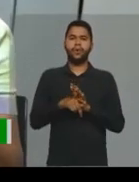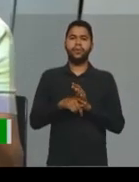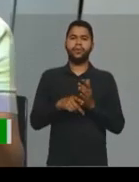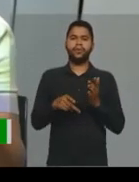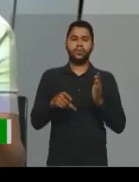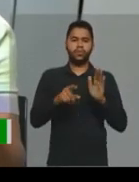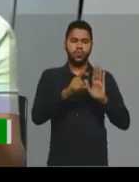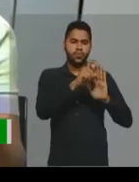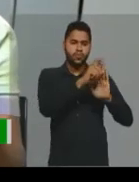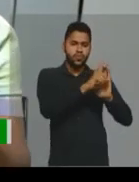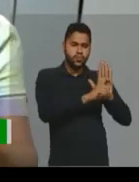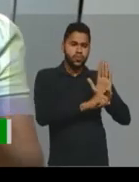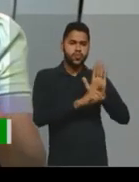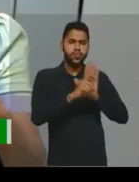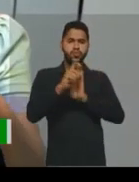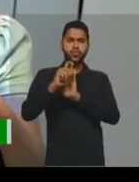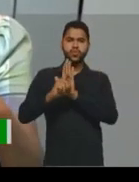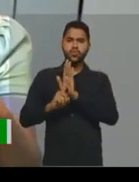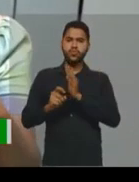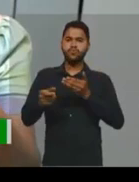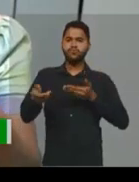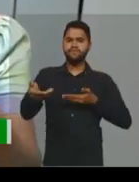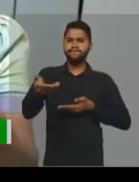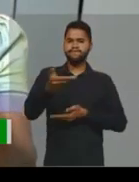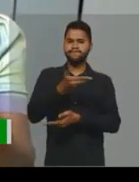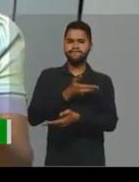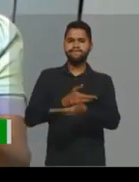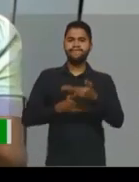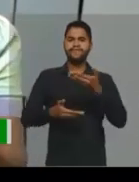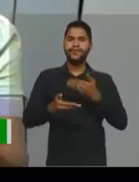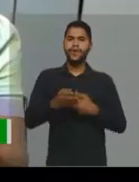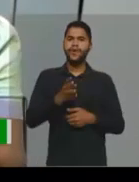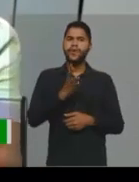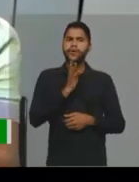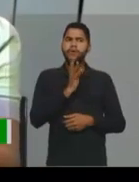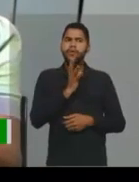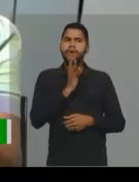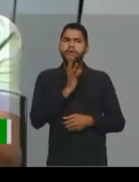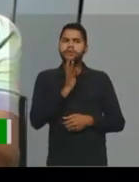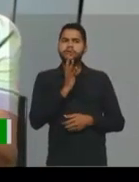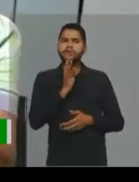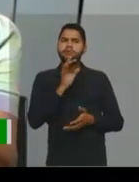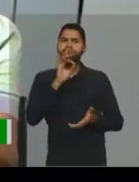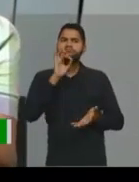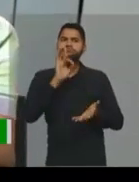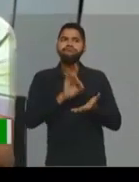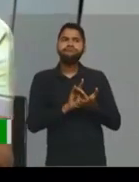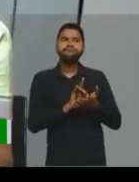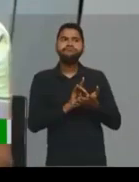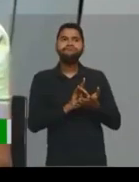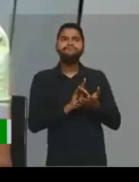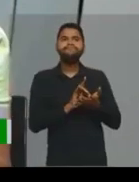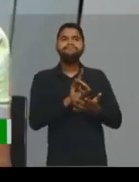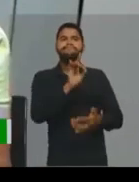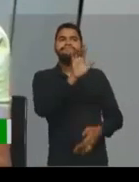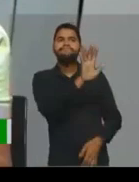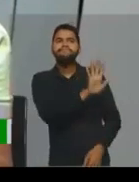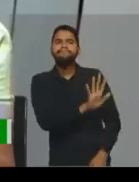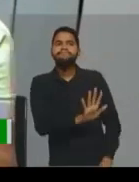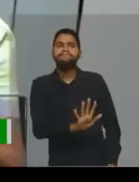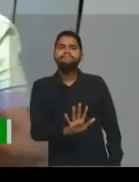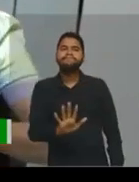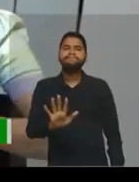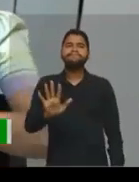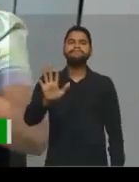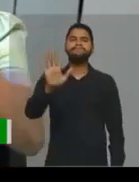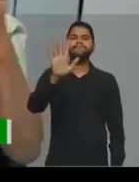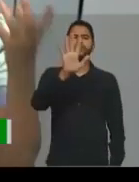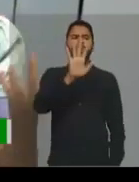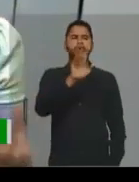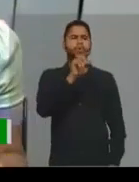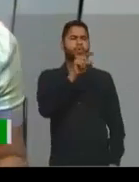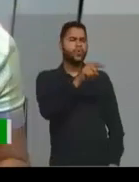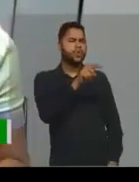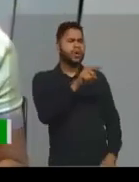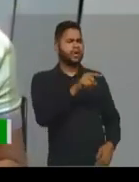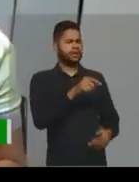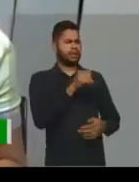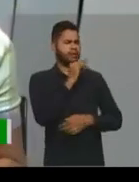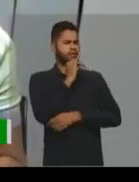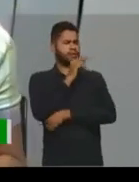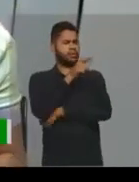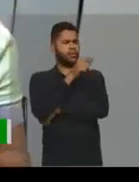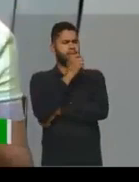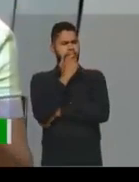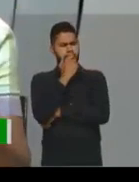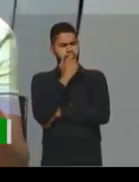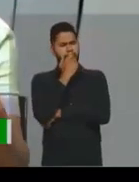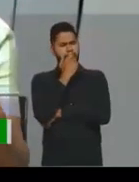Então, você precisa conhecer, ter um conhecimento prévio daquela imagem, por